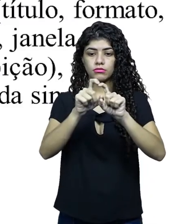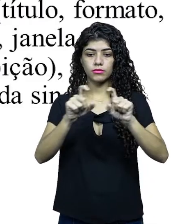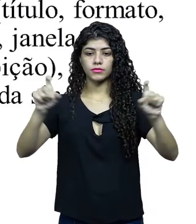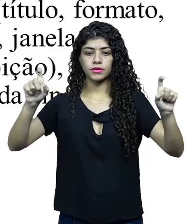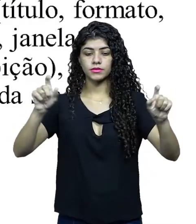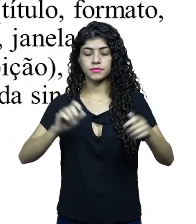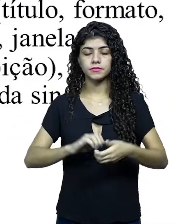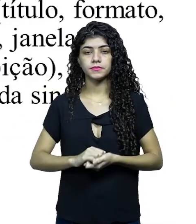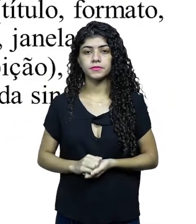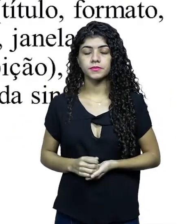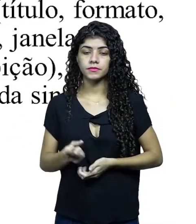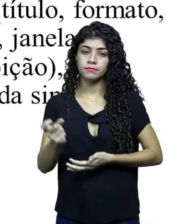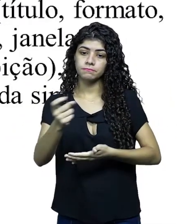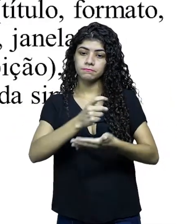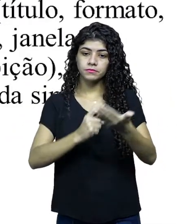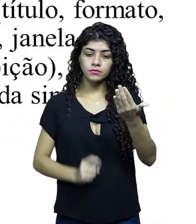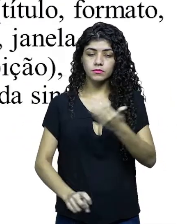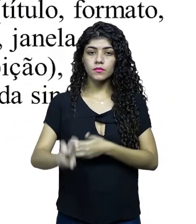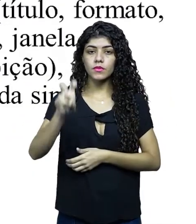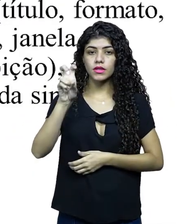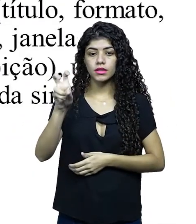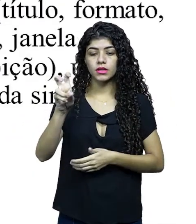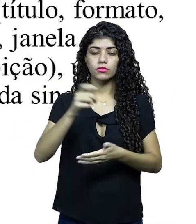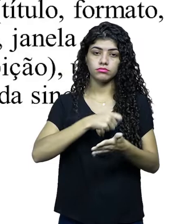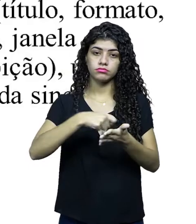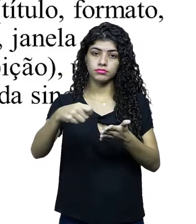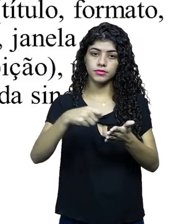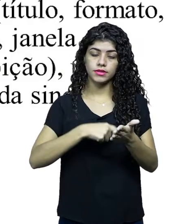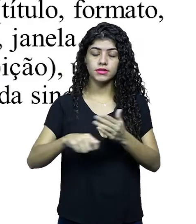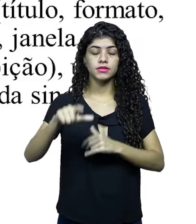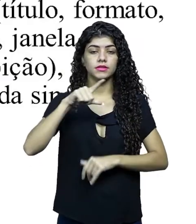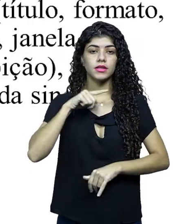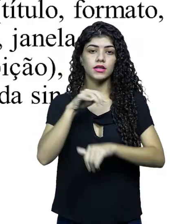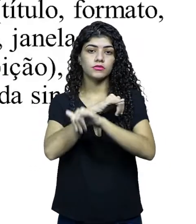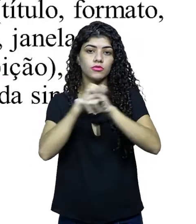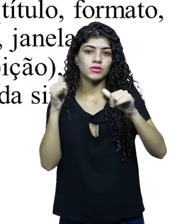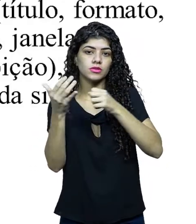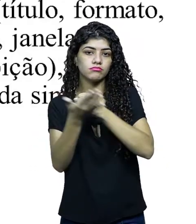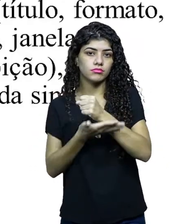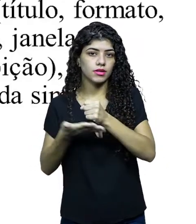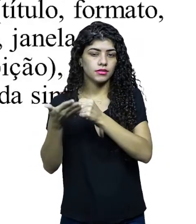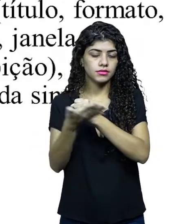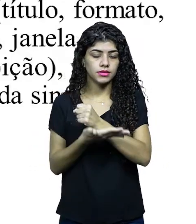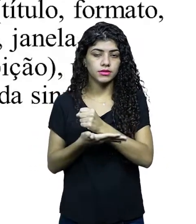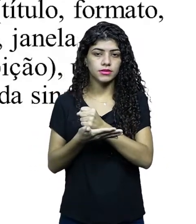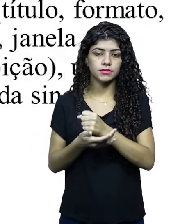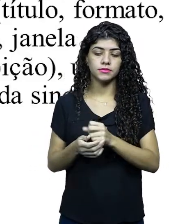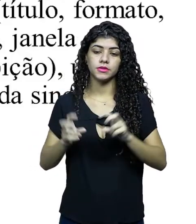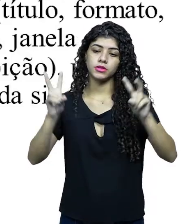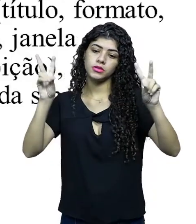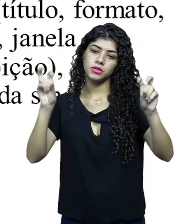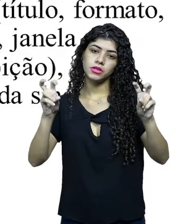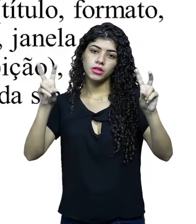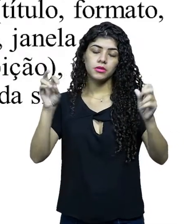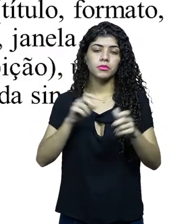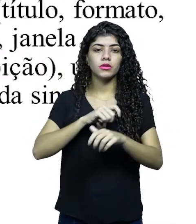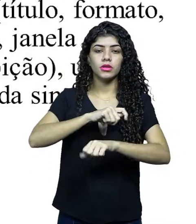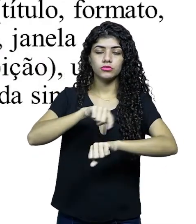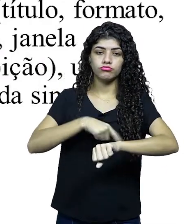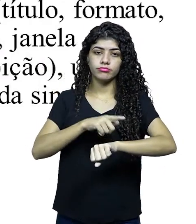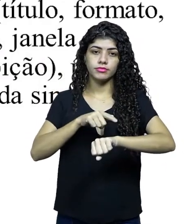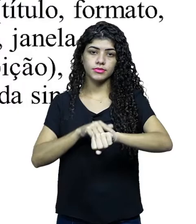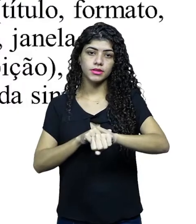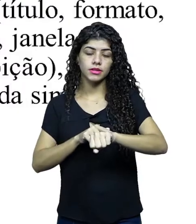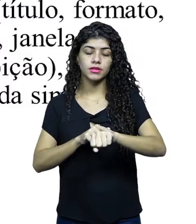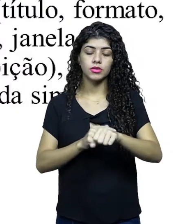Resumo do projeto. É um texto de cinco linhas que contém, além das informações básicas da obra, título, formato, duração